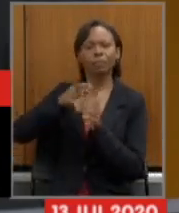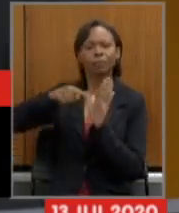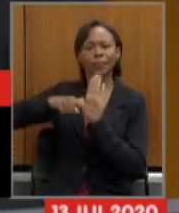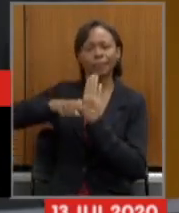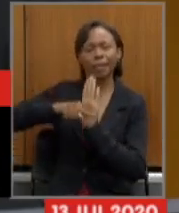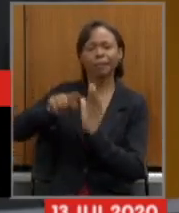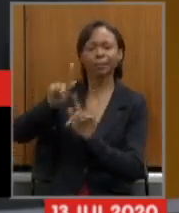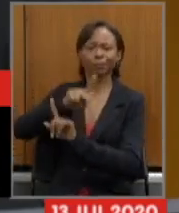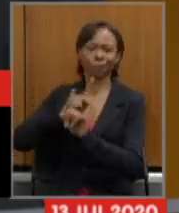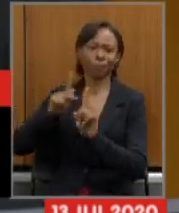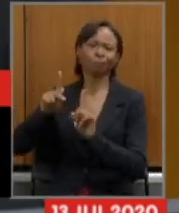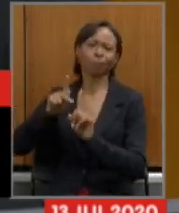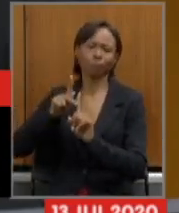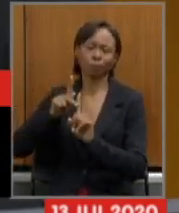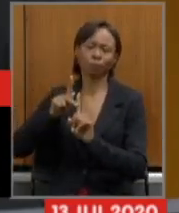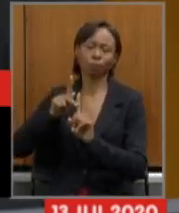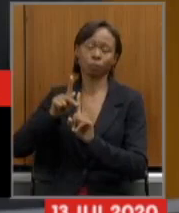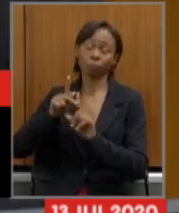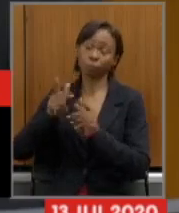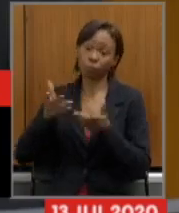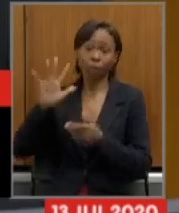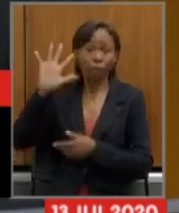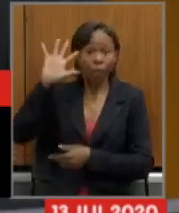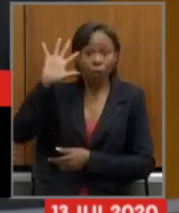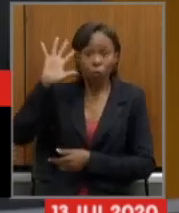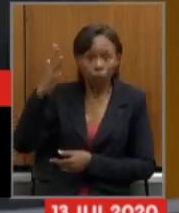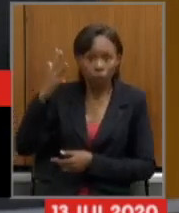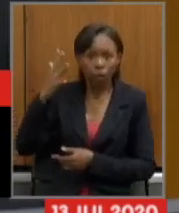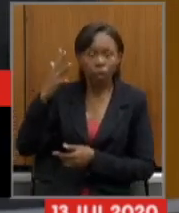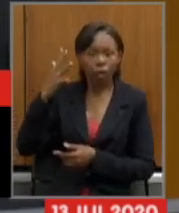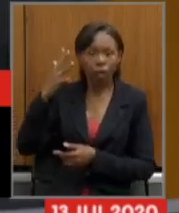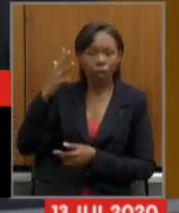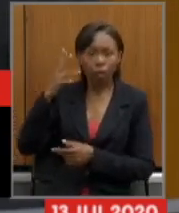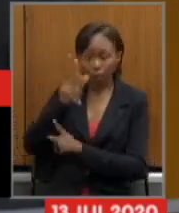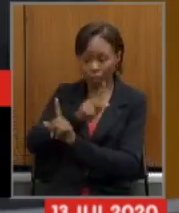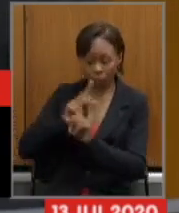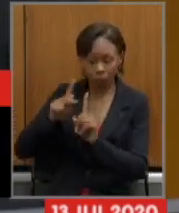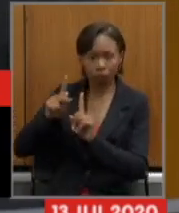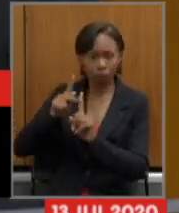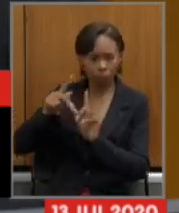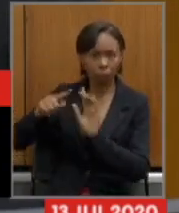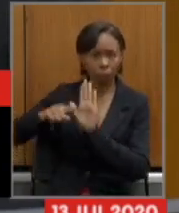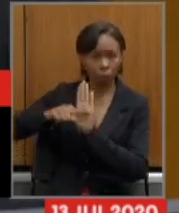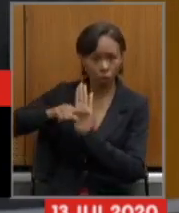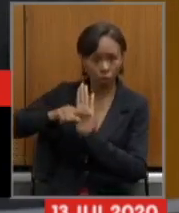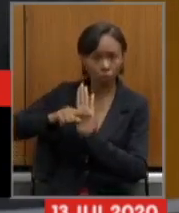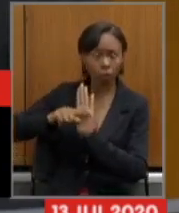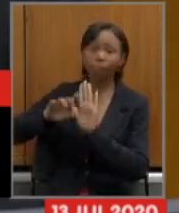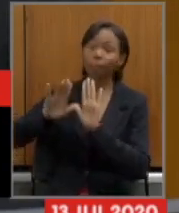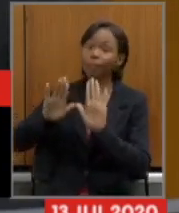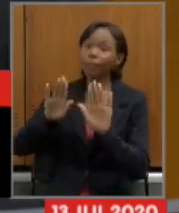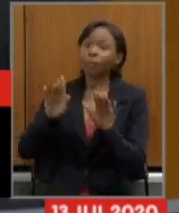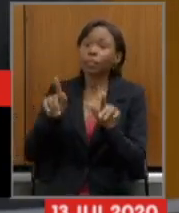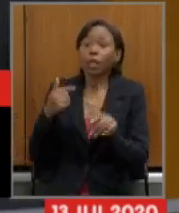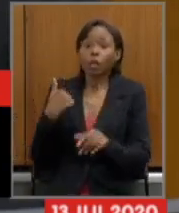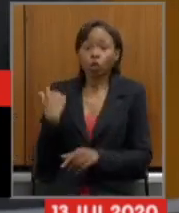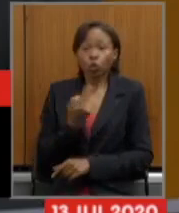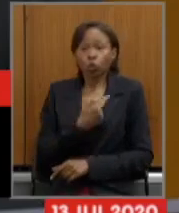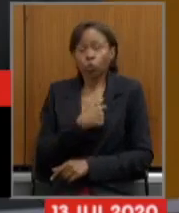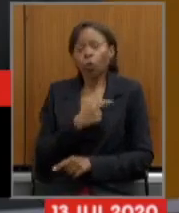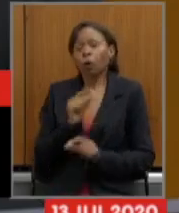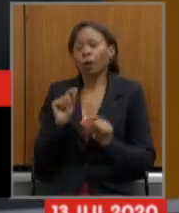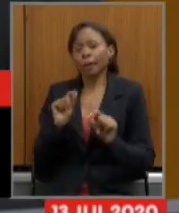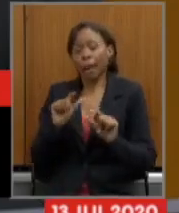Além de enfrentar o déficit previdenciário, estamos tomando ações de